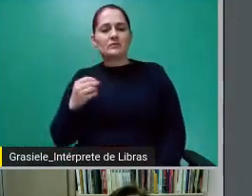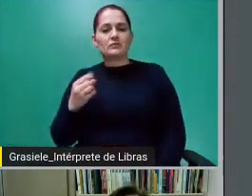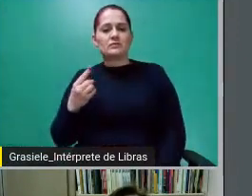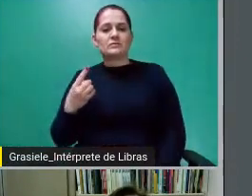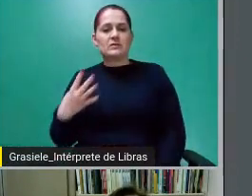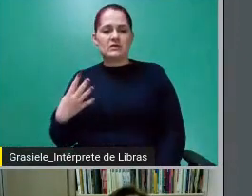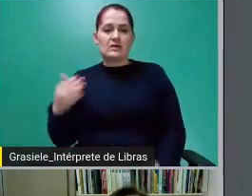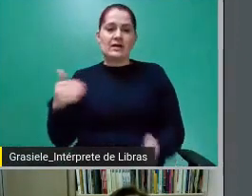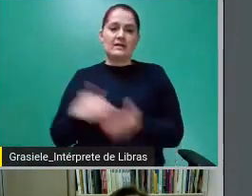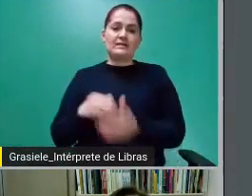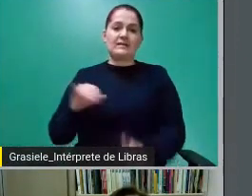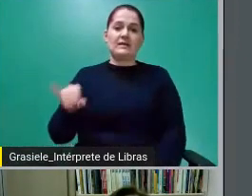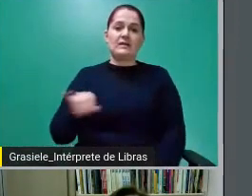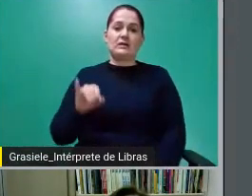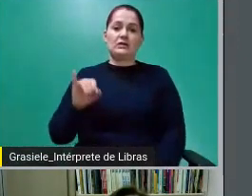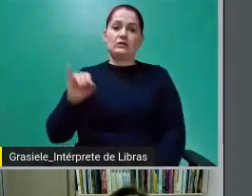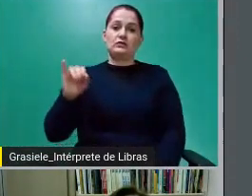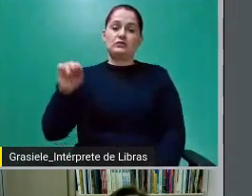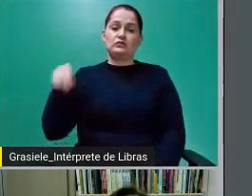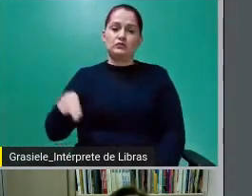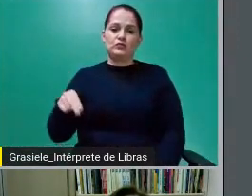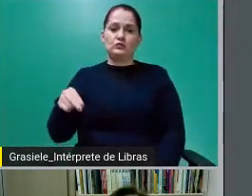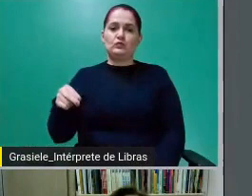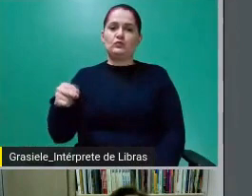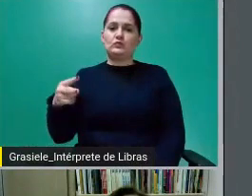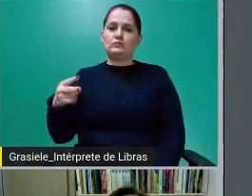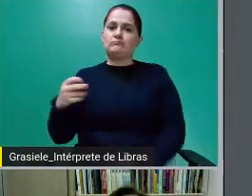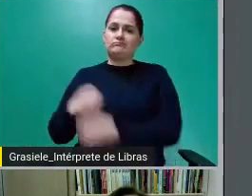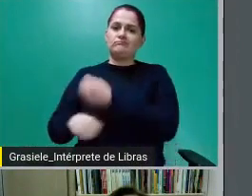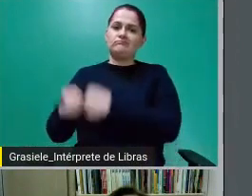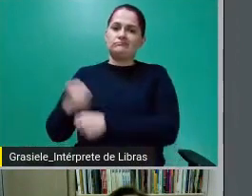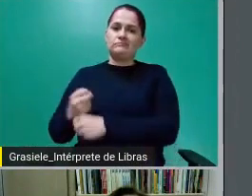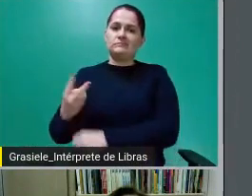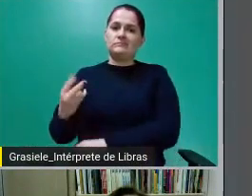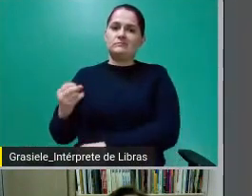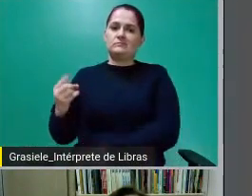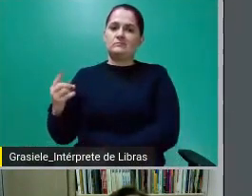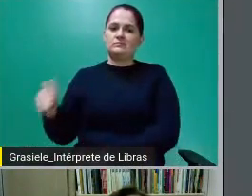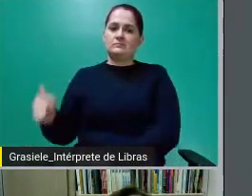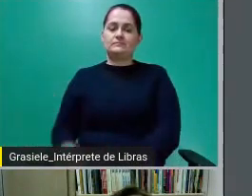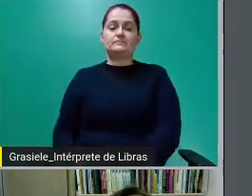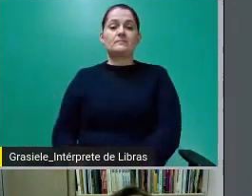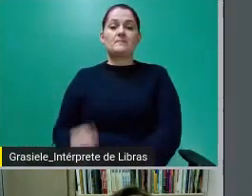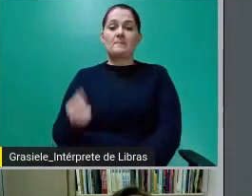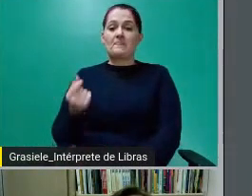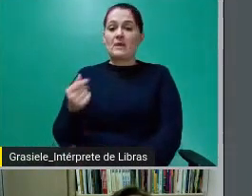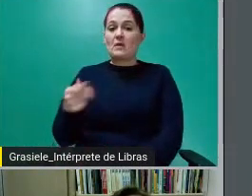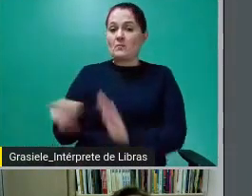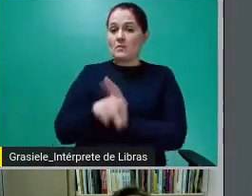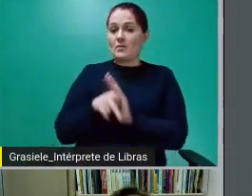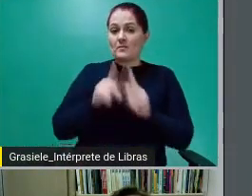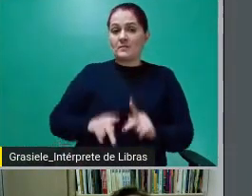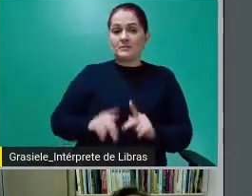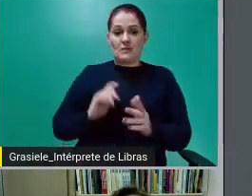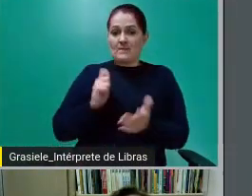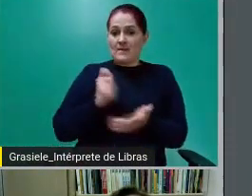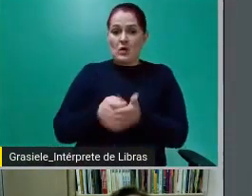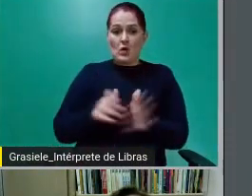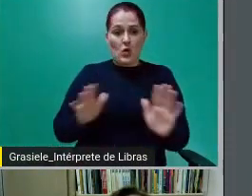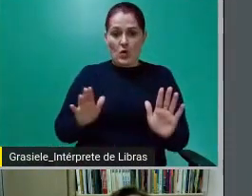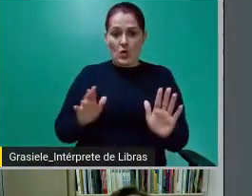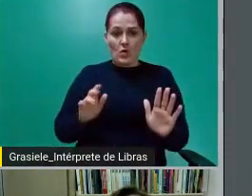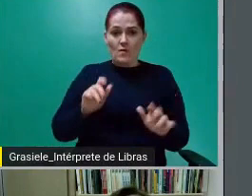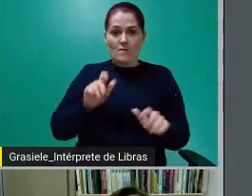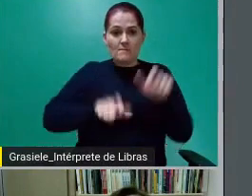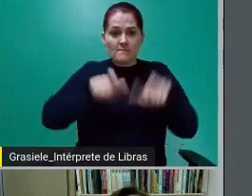2017. Esse dinheiro, o contribuinte foi lá e pagou. Mas o dinheiro